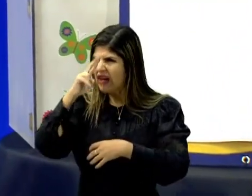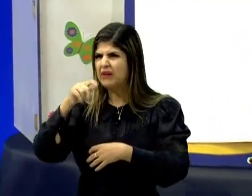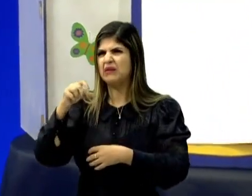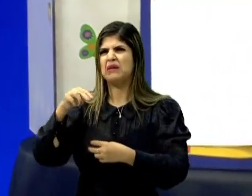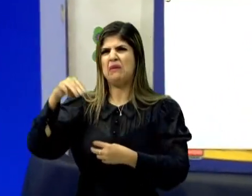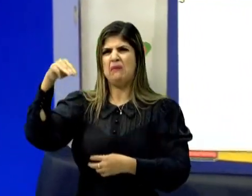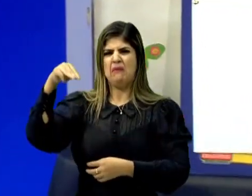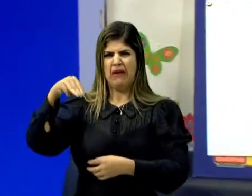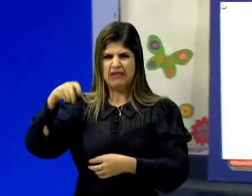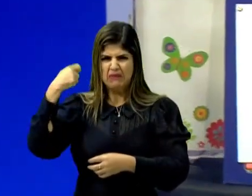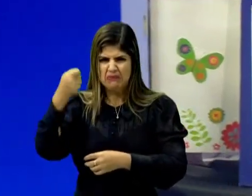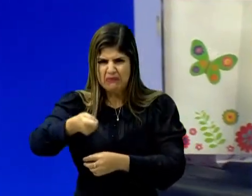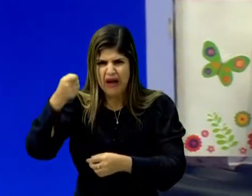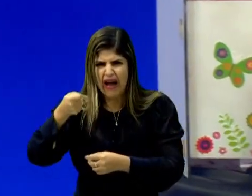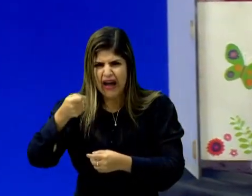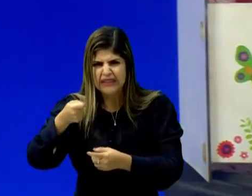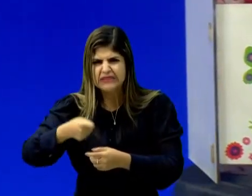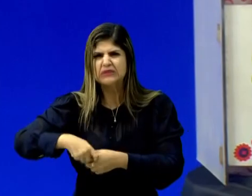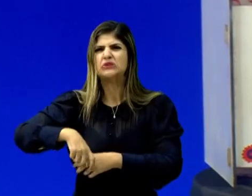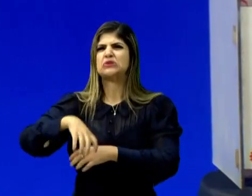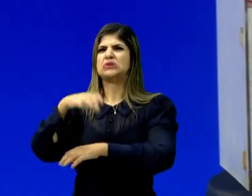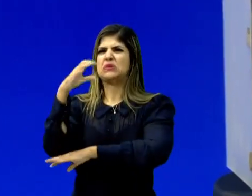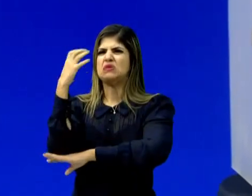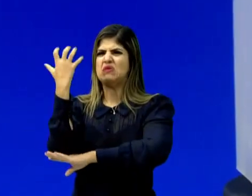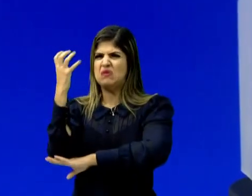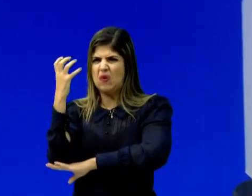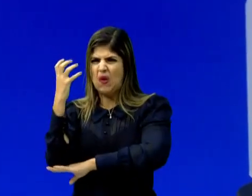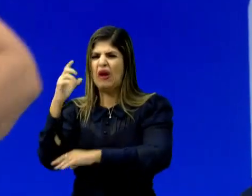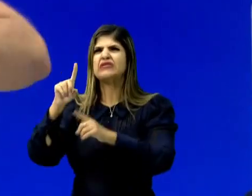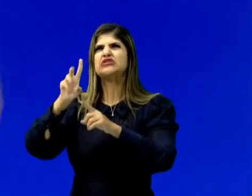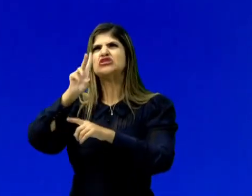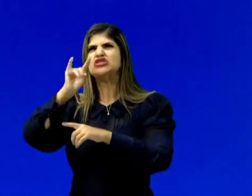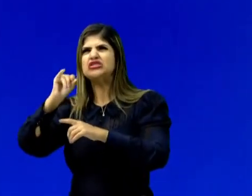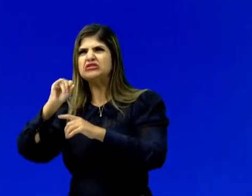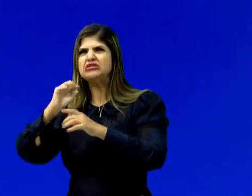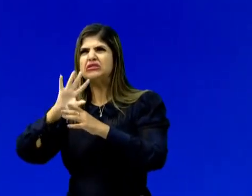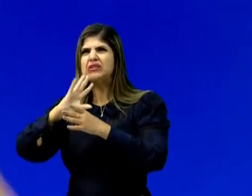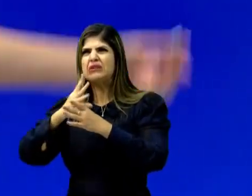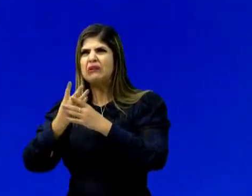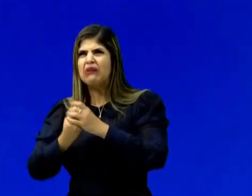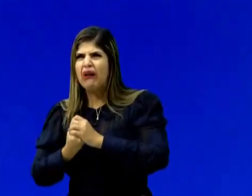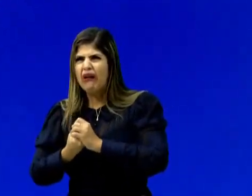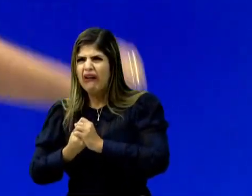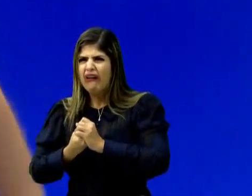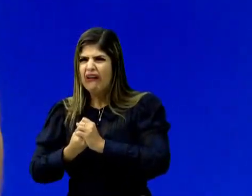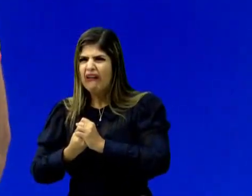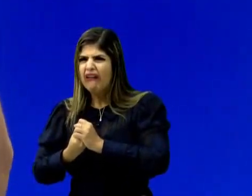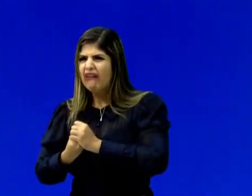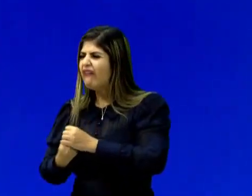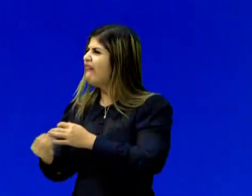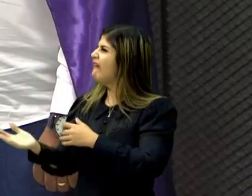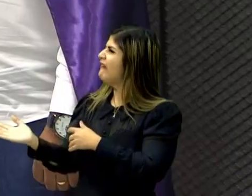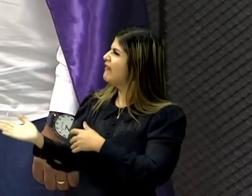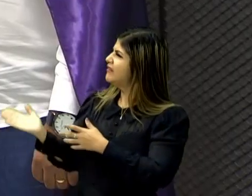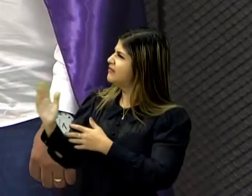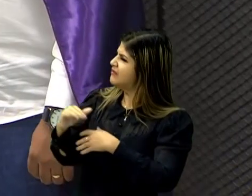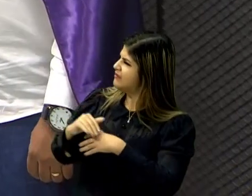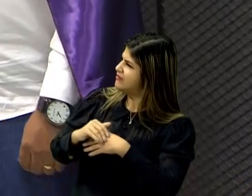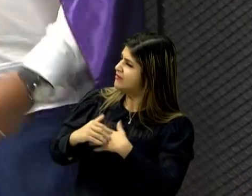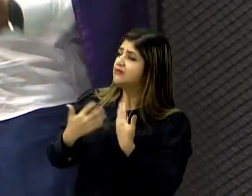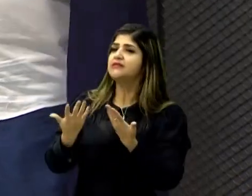Matemágico, matemática com Margarida friorenta, Dia do Meio Ambiente, quero até ver. É com você, Matemágico.